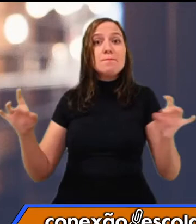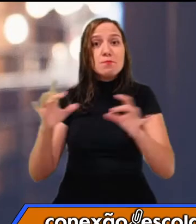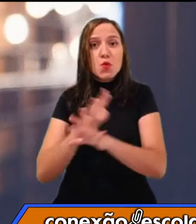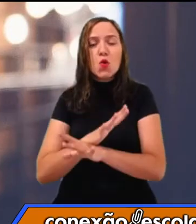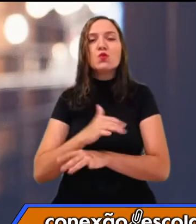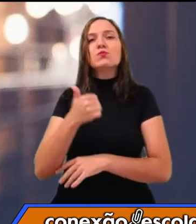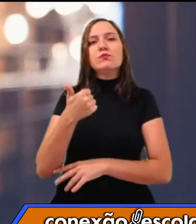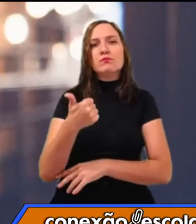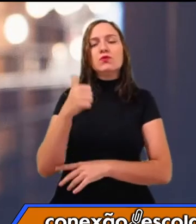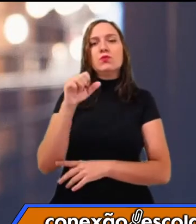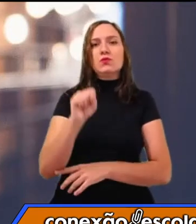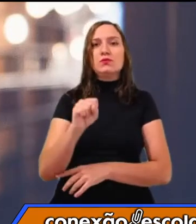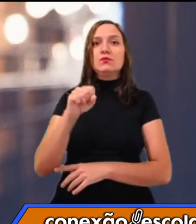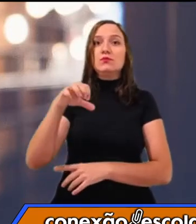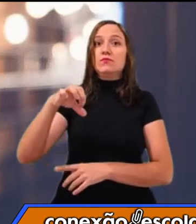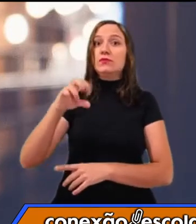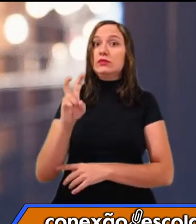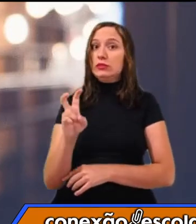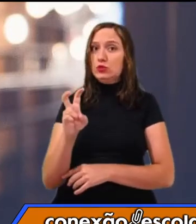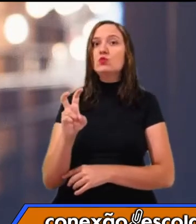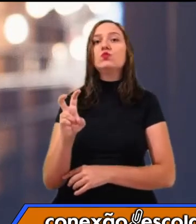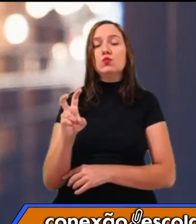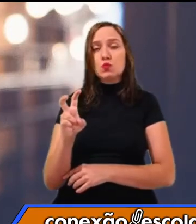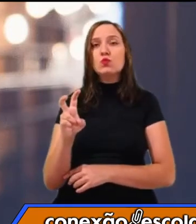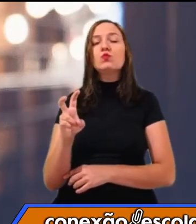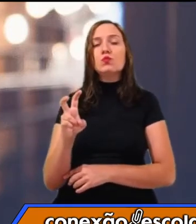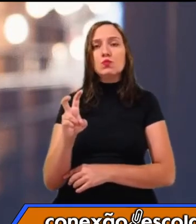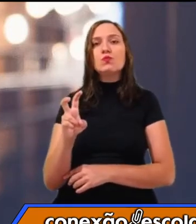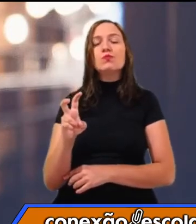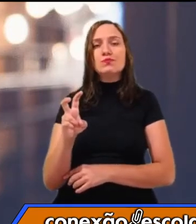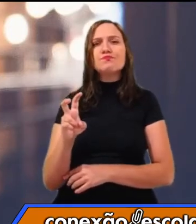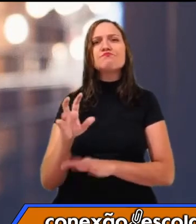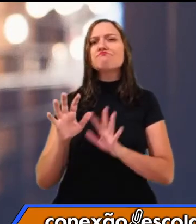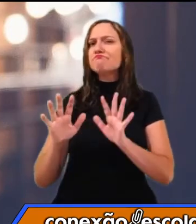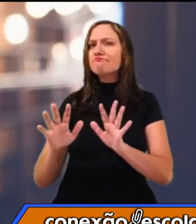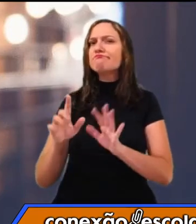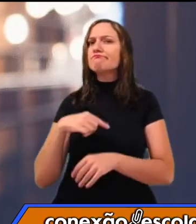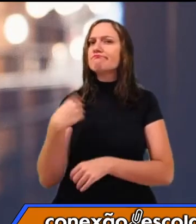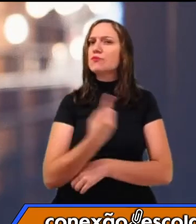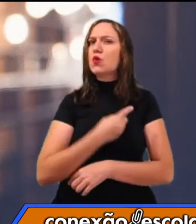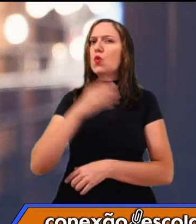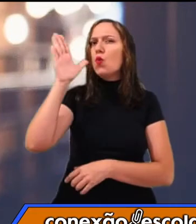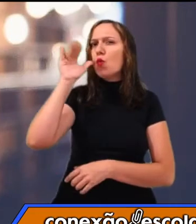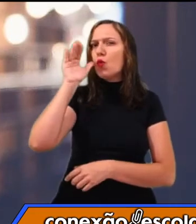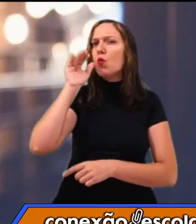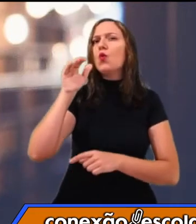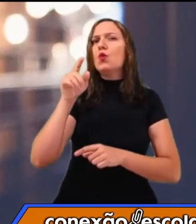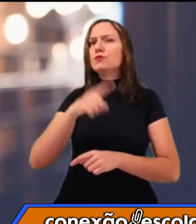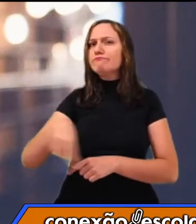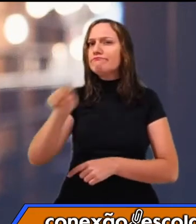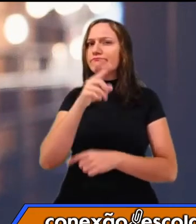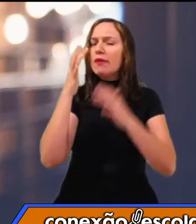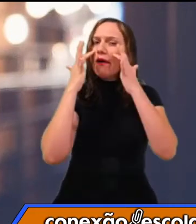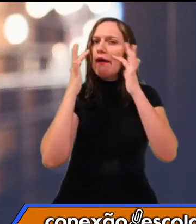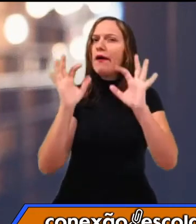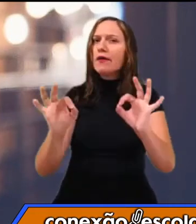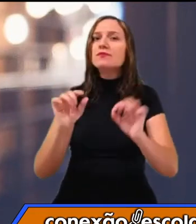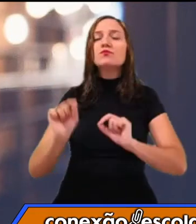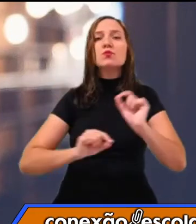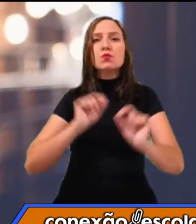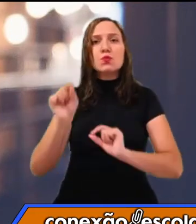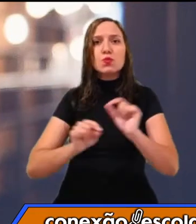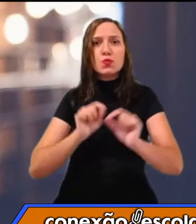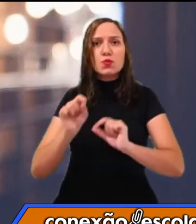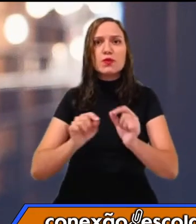de 1895, né? E uma coisa que é curiosa que eu gostaria de chamar a atenção de vocês, né?